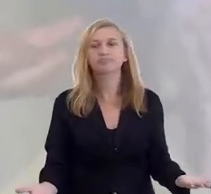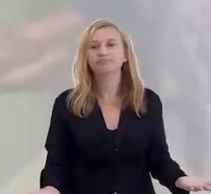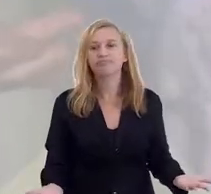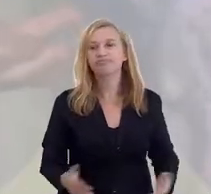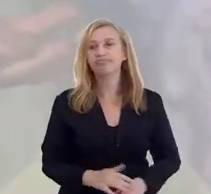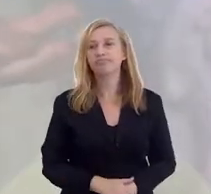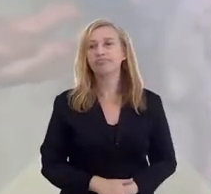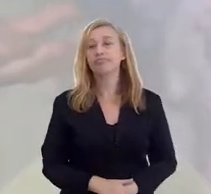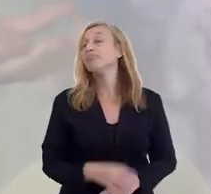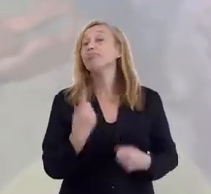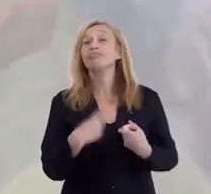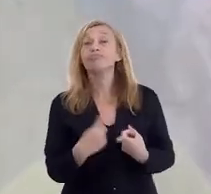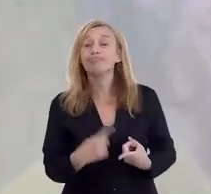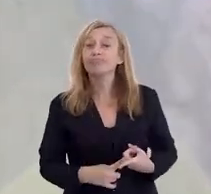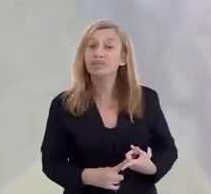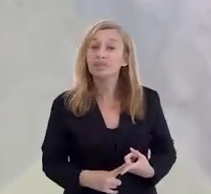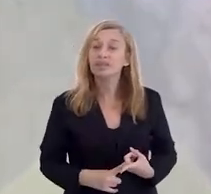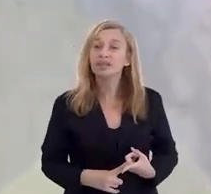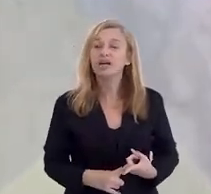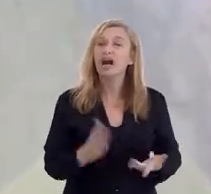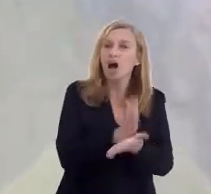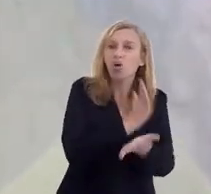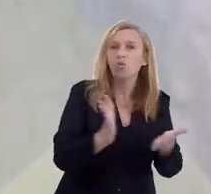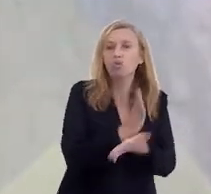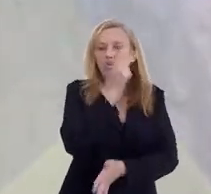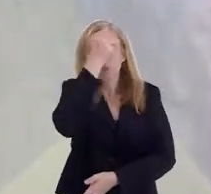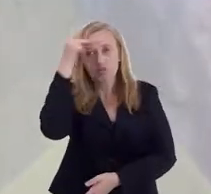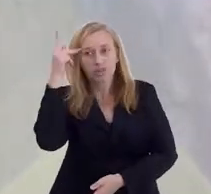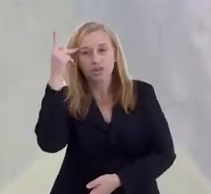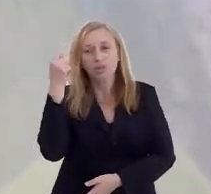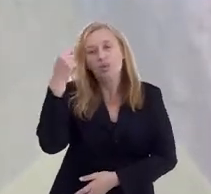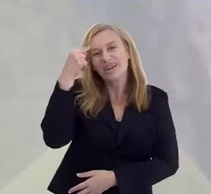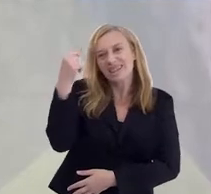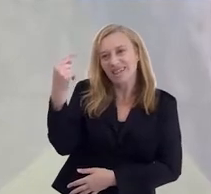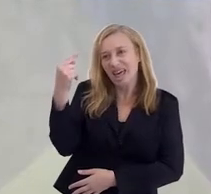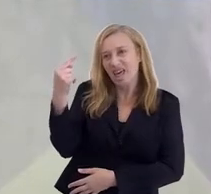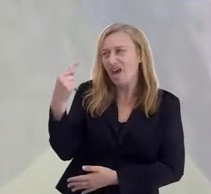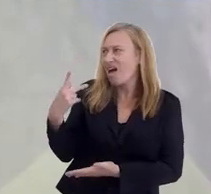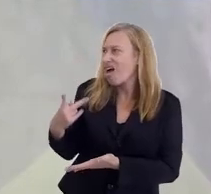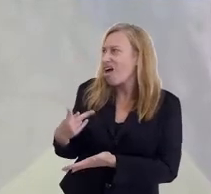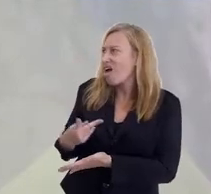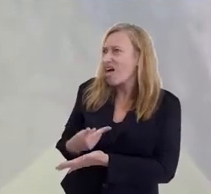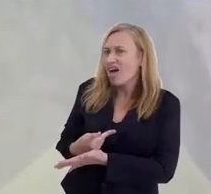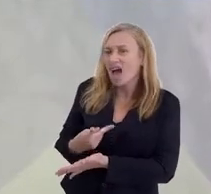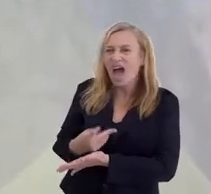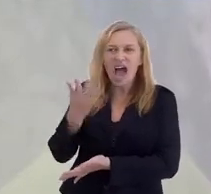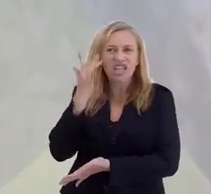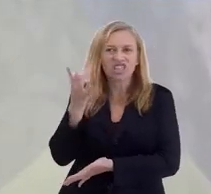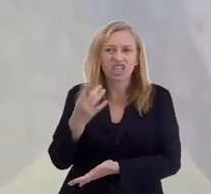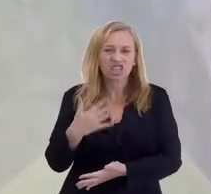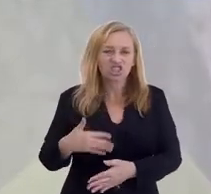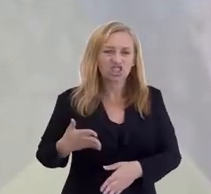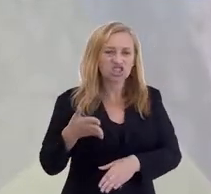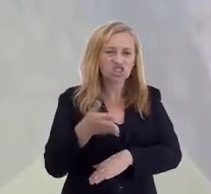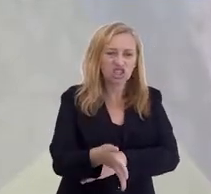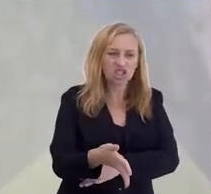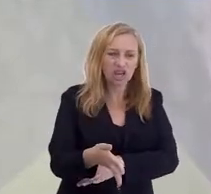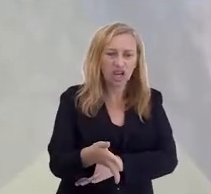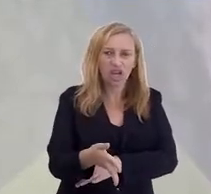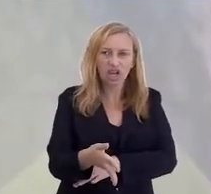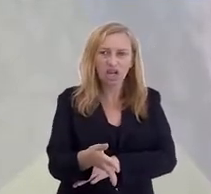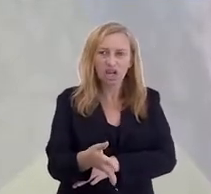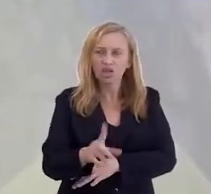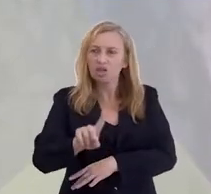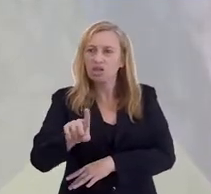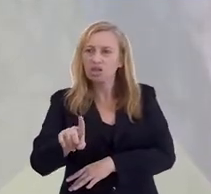que não são espíritas, mesmo do outro lado. Porque algumas pessoas têm a falsa ideia de que